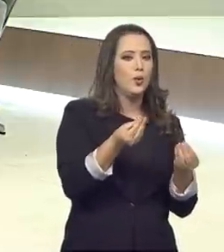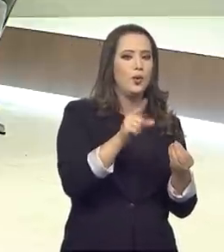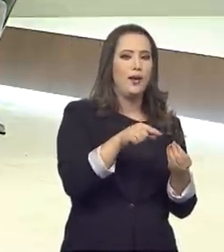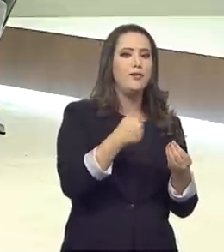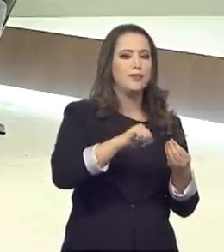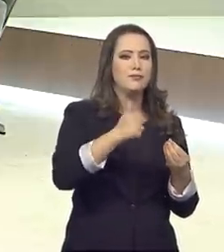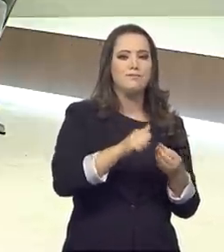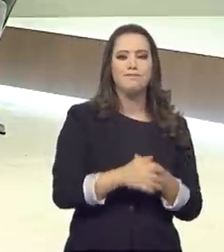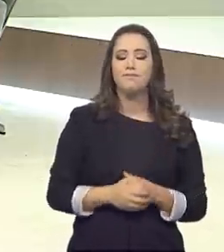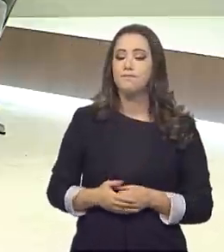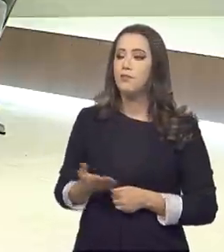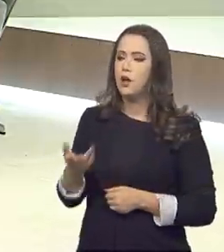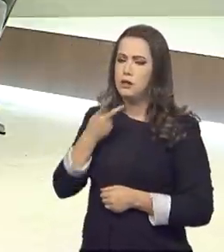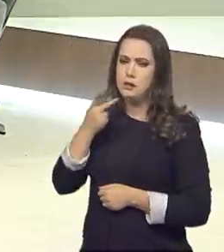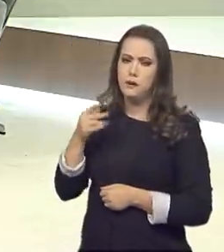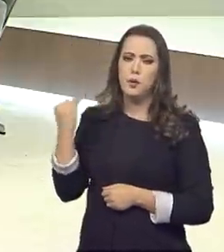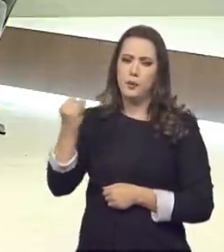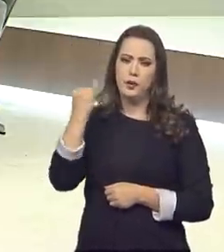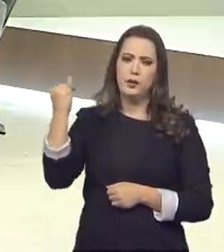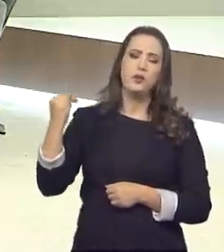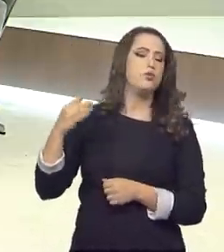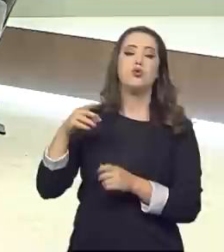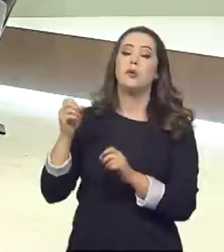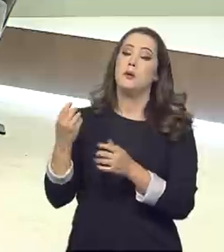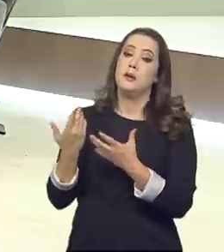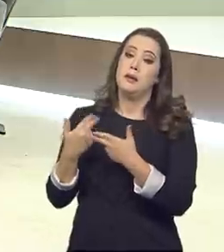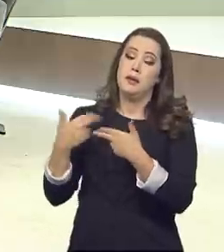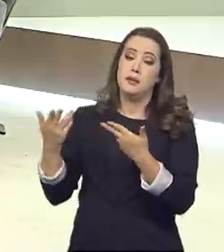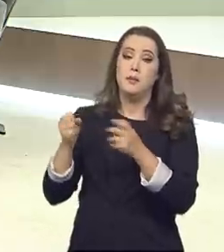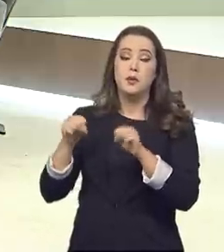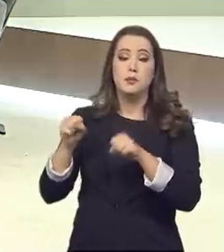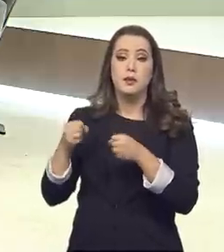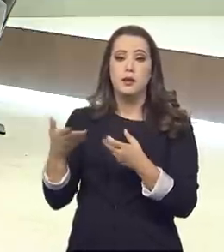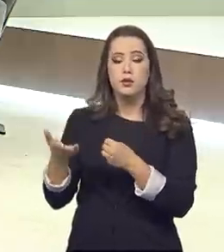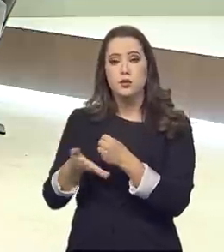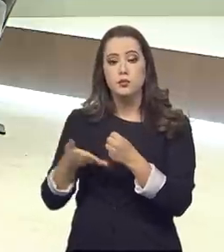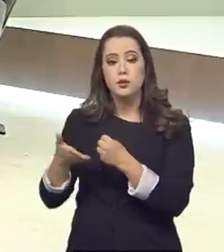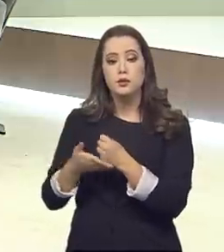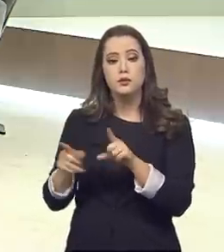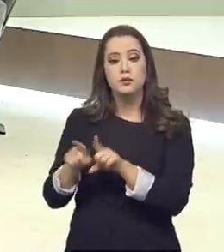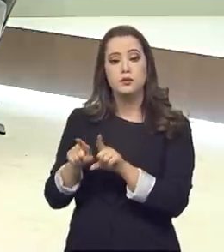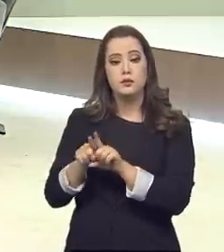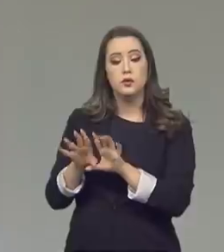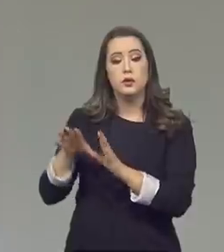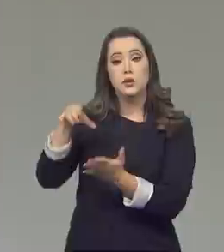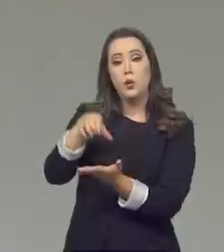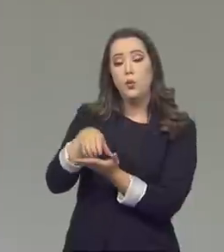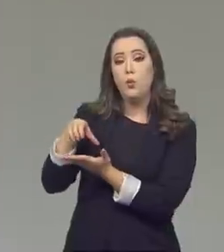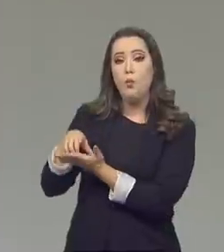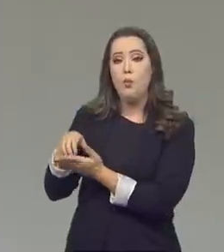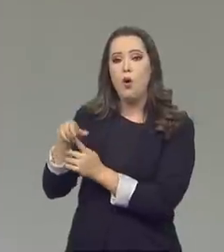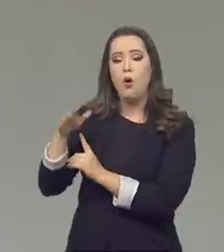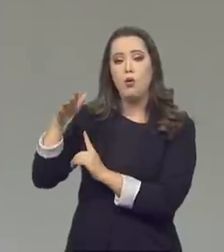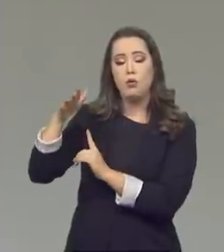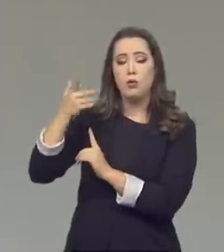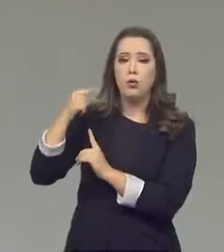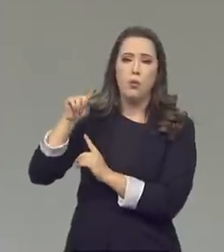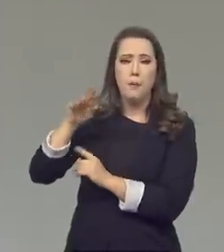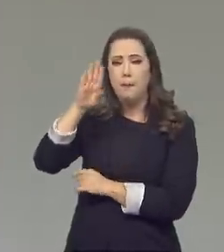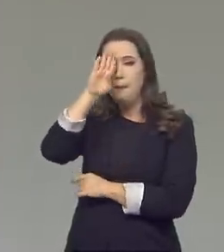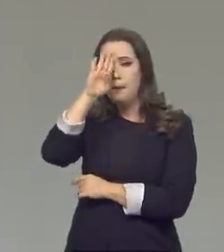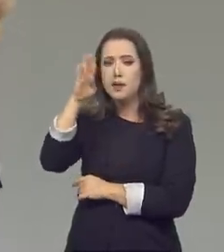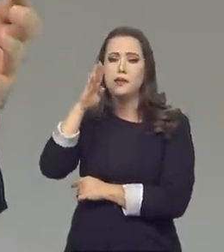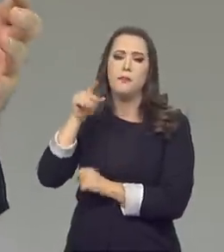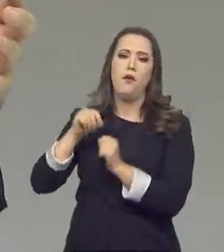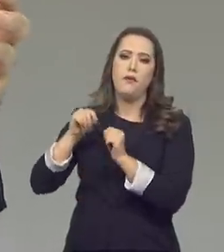essa infraestrutura da qualidade e você ter um órgão central fazendo isso. No Brasil, o Inmetro é esse órgão central.